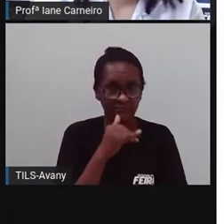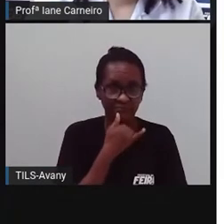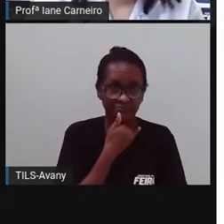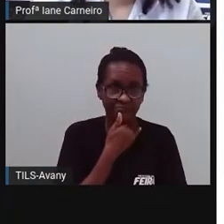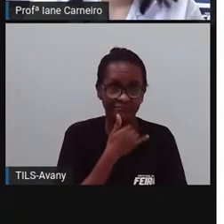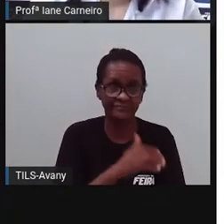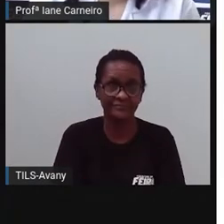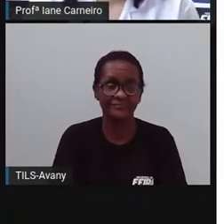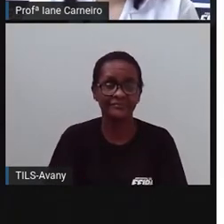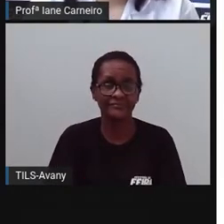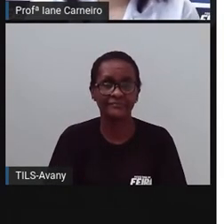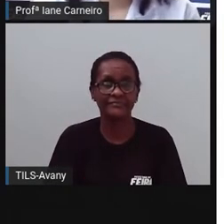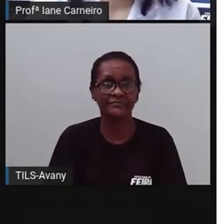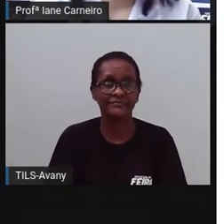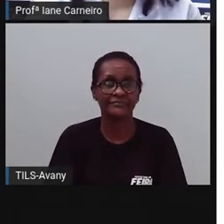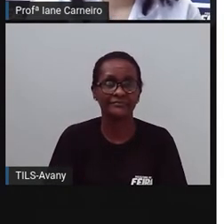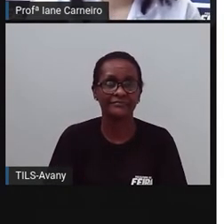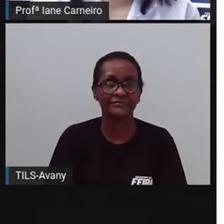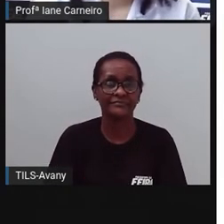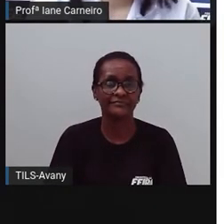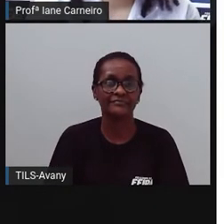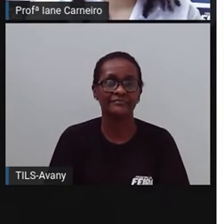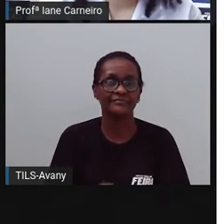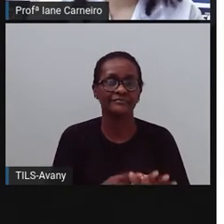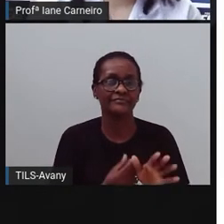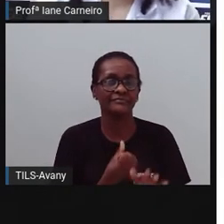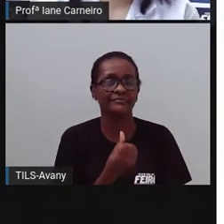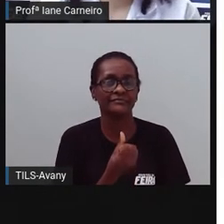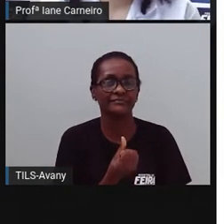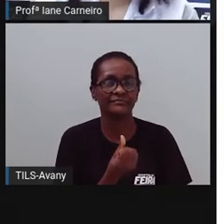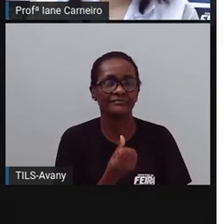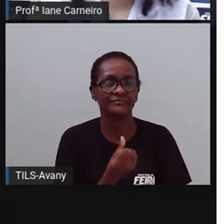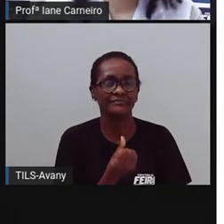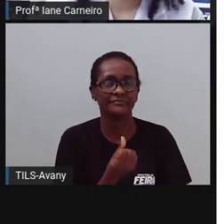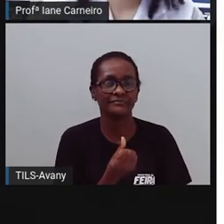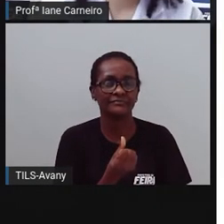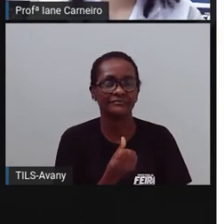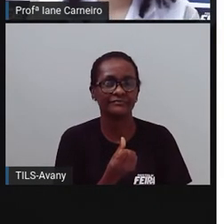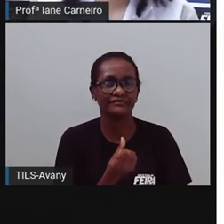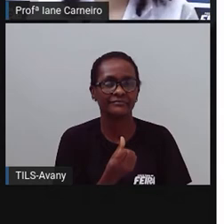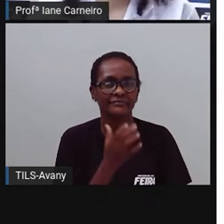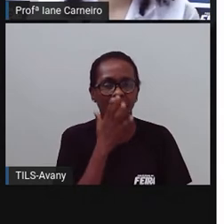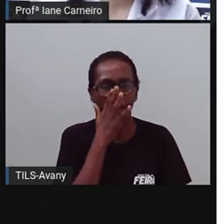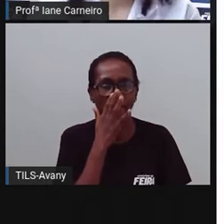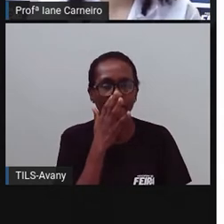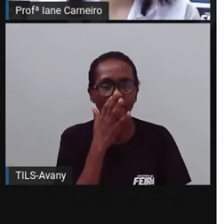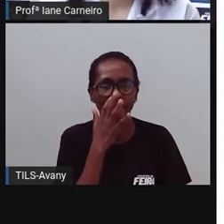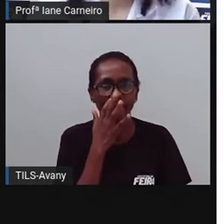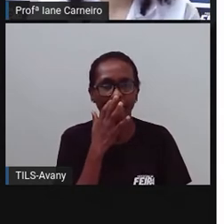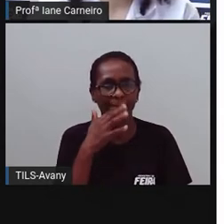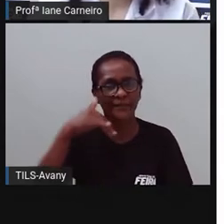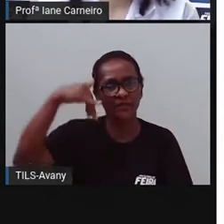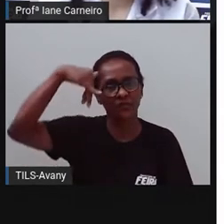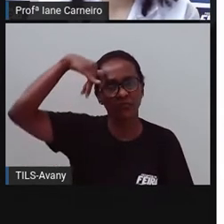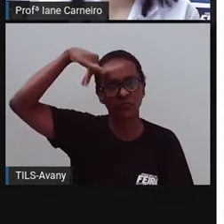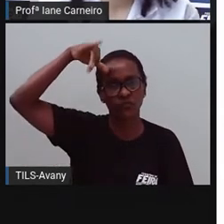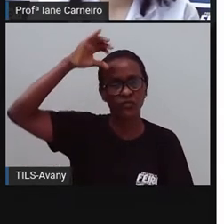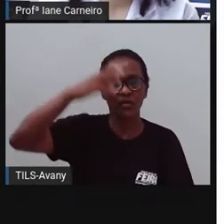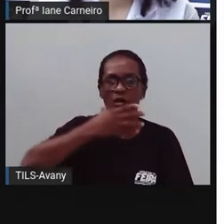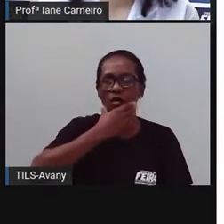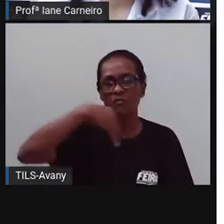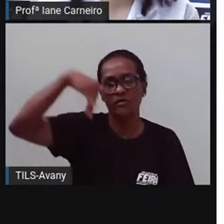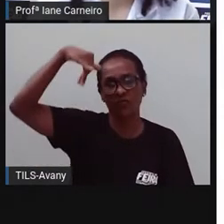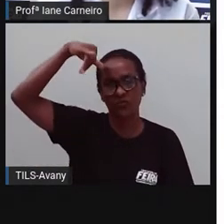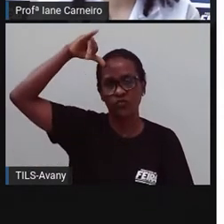Outra coisa, outra festa também, que é bem importante, aconteceu, né? Acontece também em setembro. A gente já prova falar aqui para